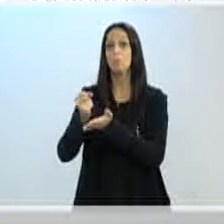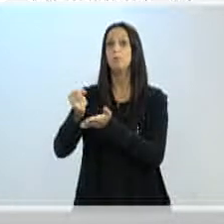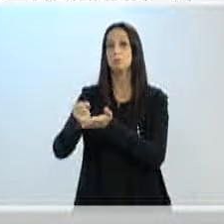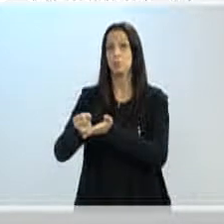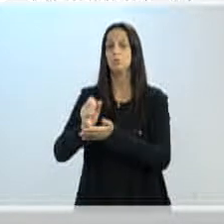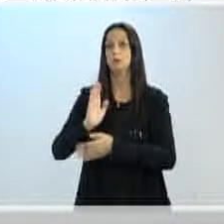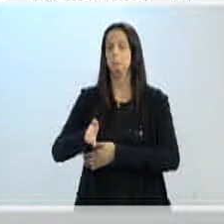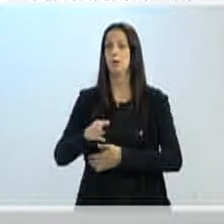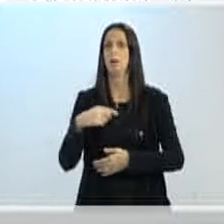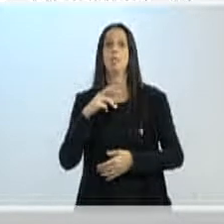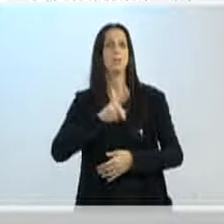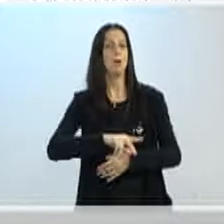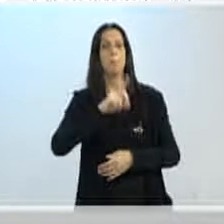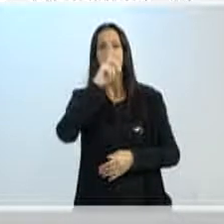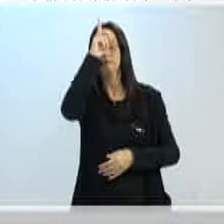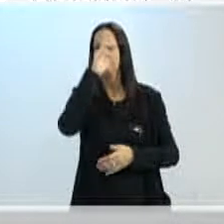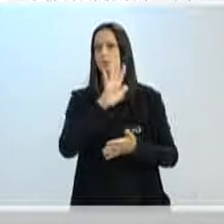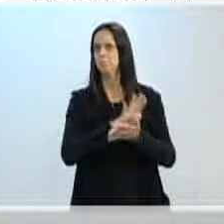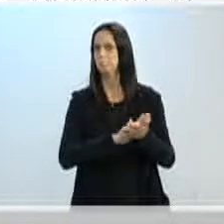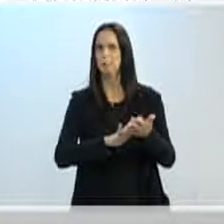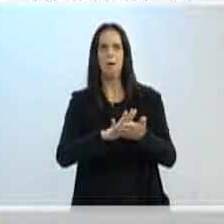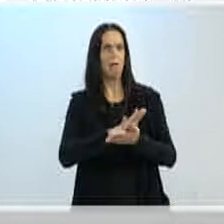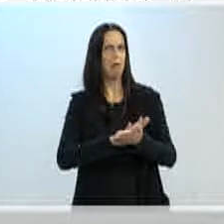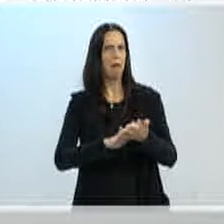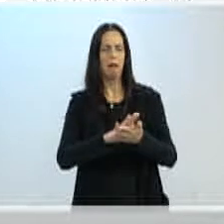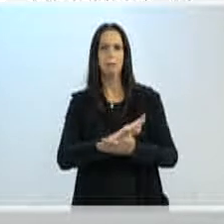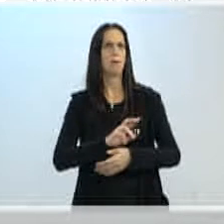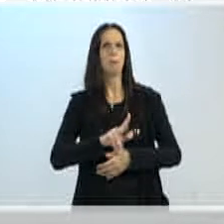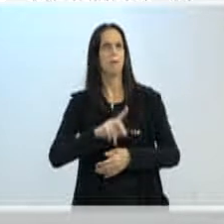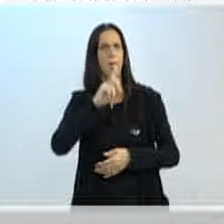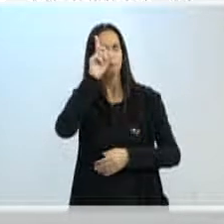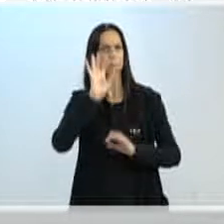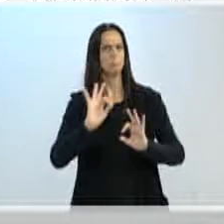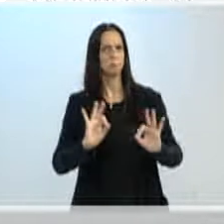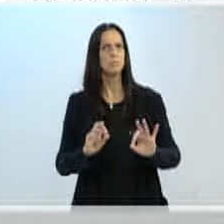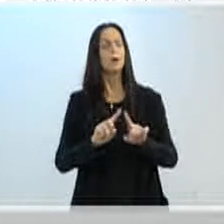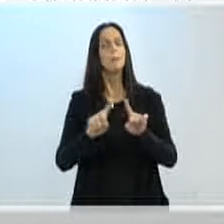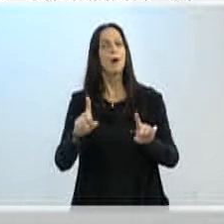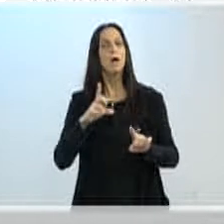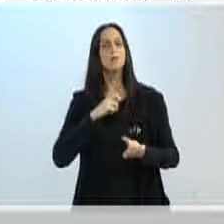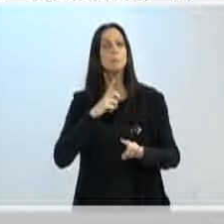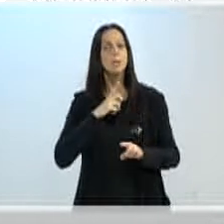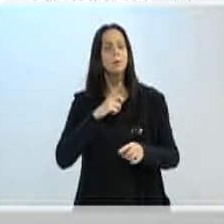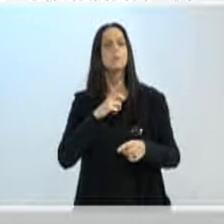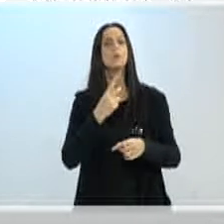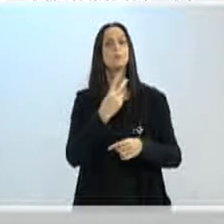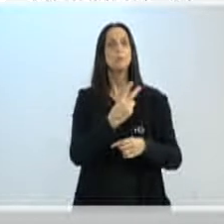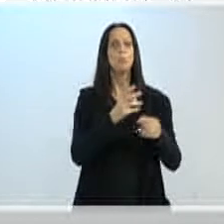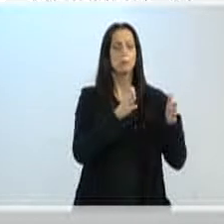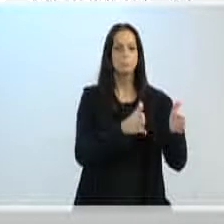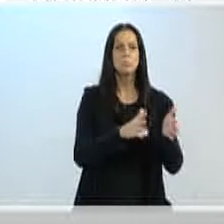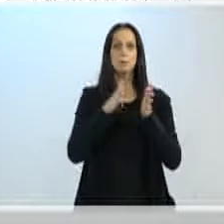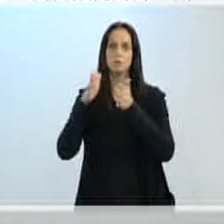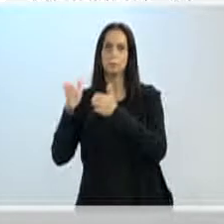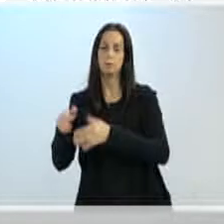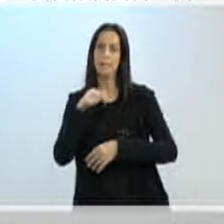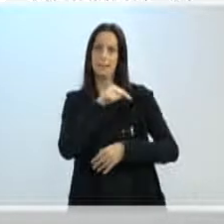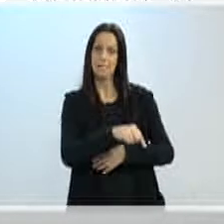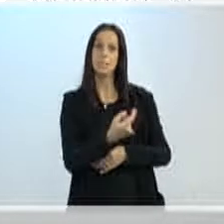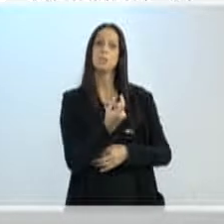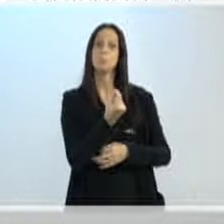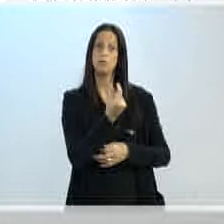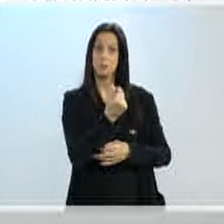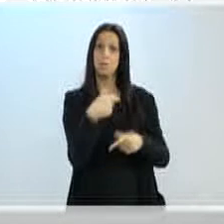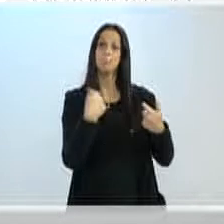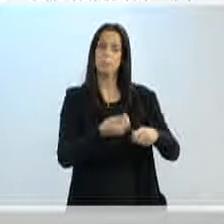Não é invenção nenhuma, não é nada de buscado, mas nós temos duas situações, que é o reajuste, normalmente